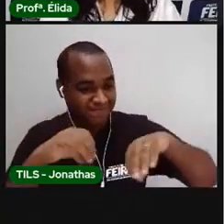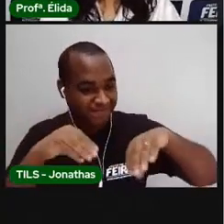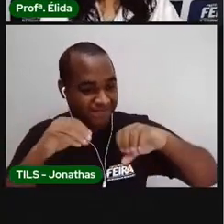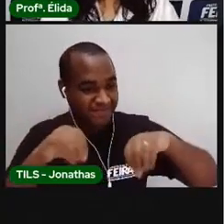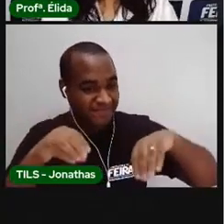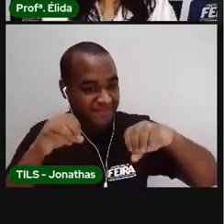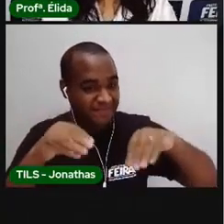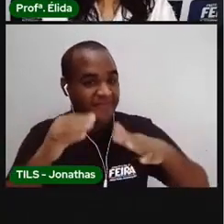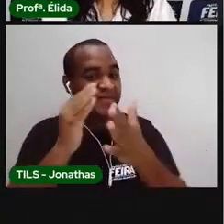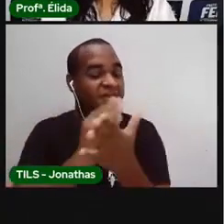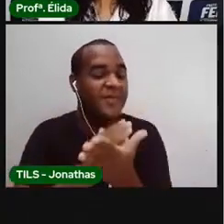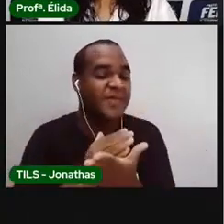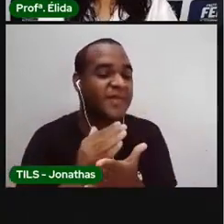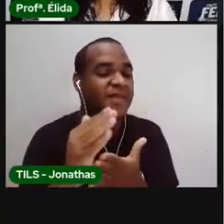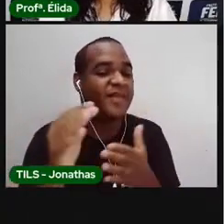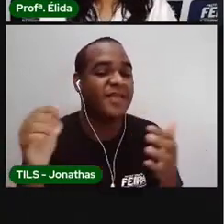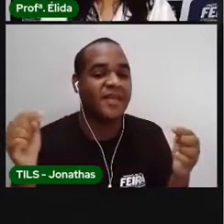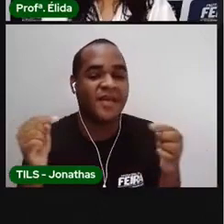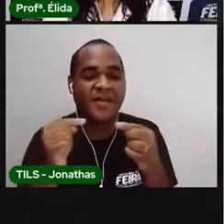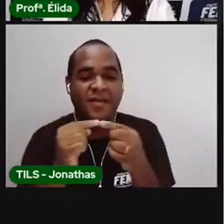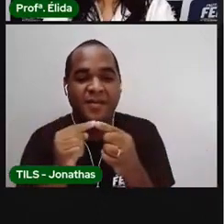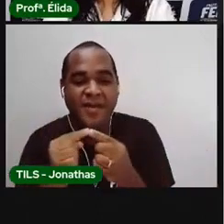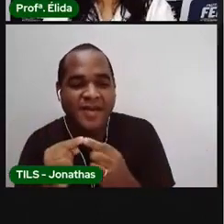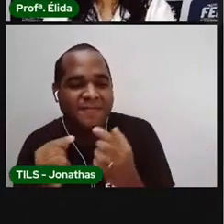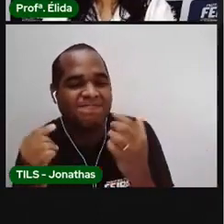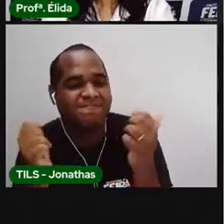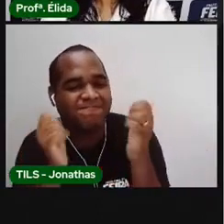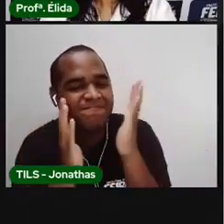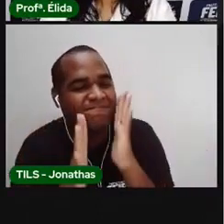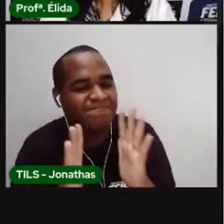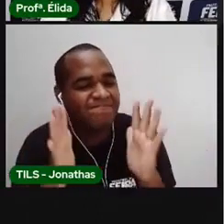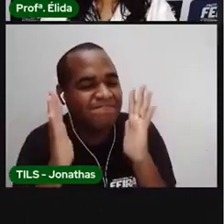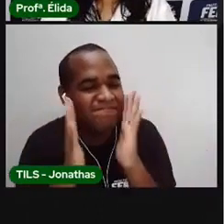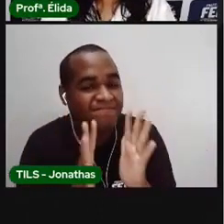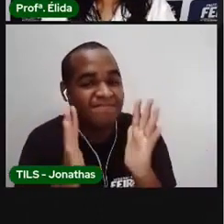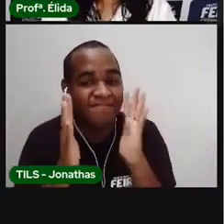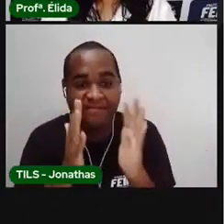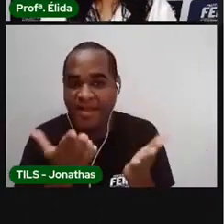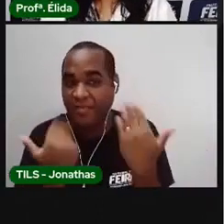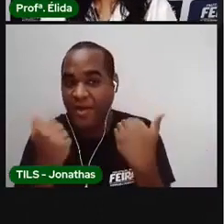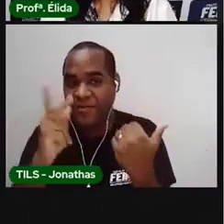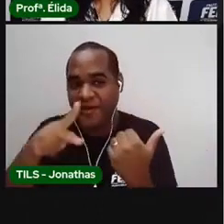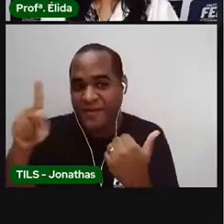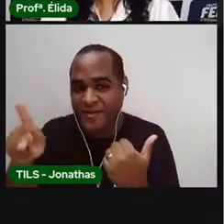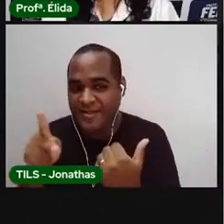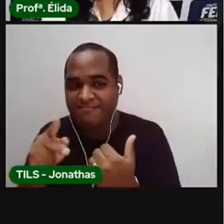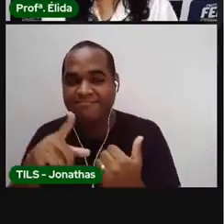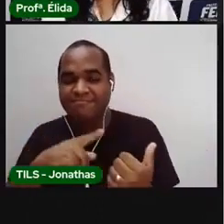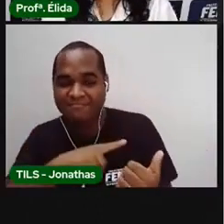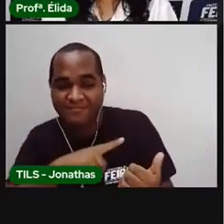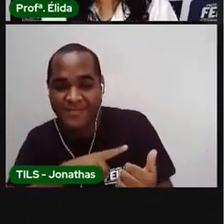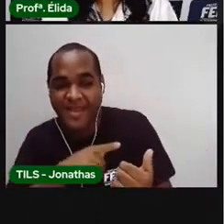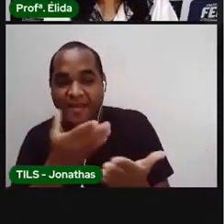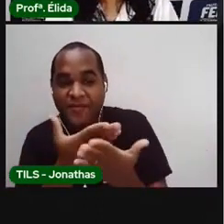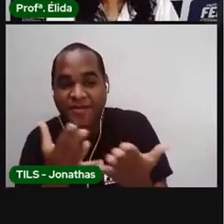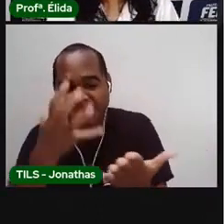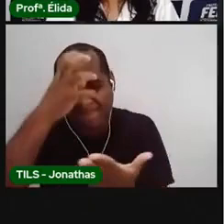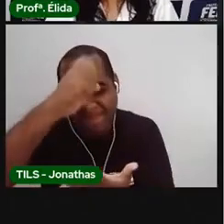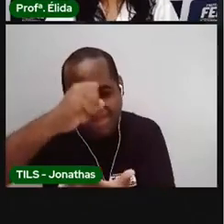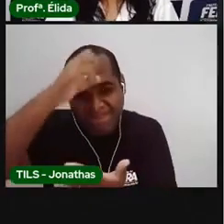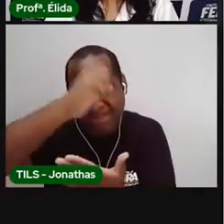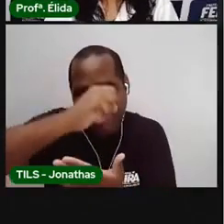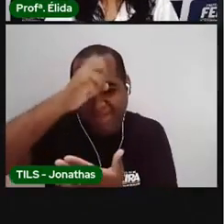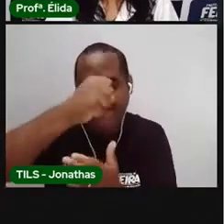com uma coisa bem legal. A Pro trouxe para você, para você aprender a brincar